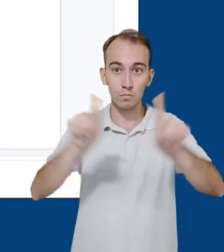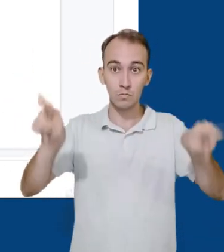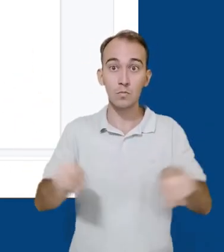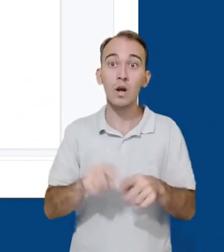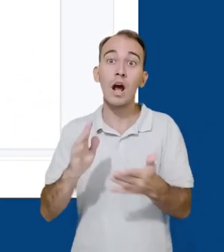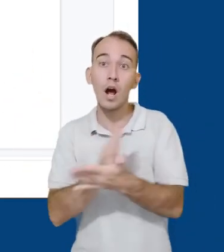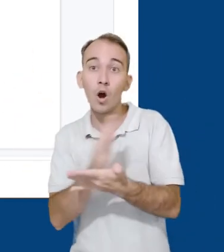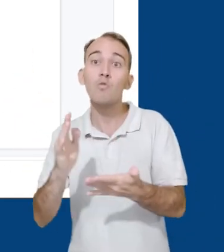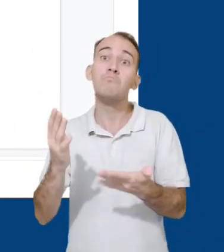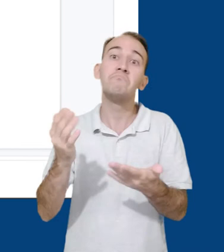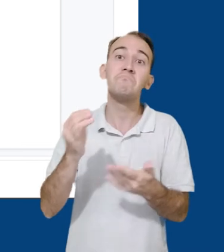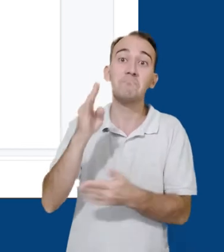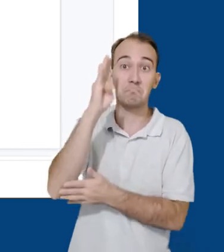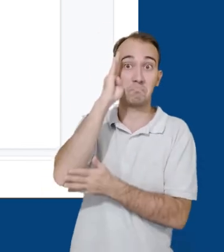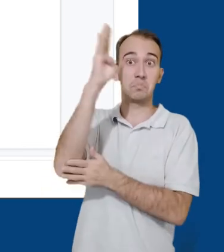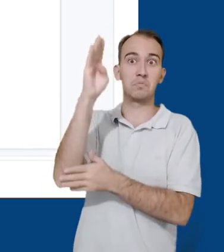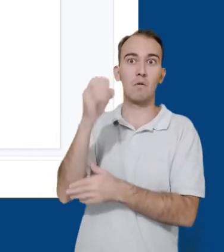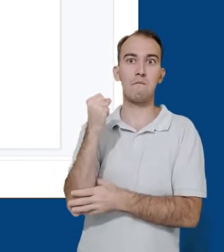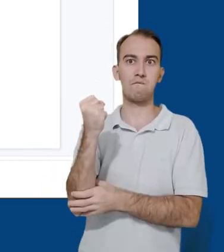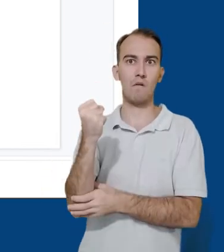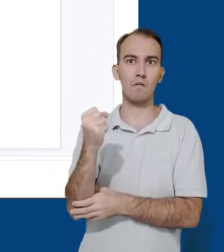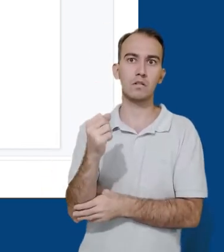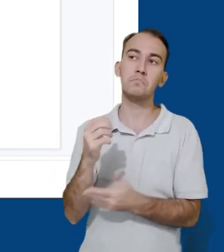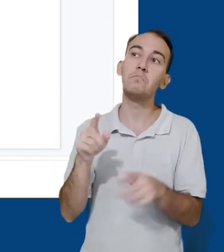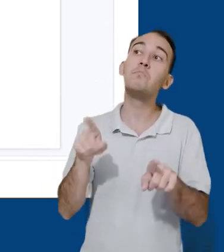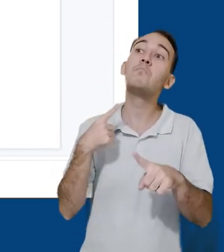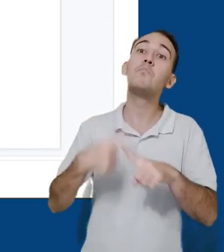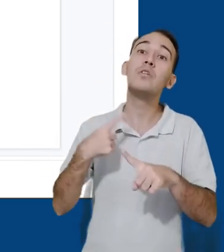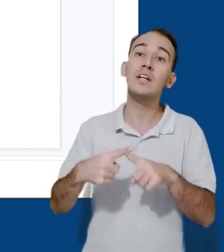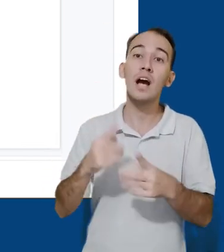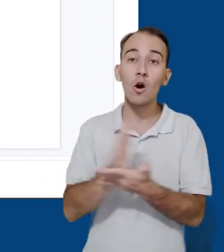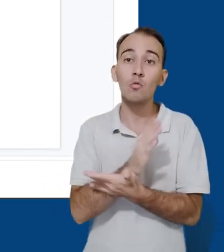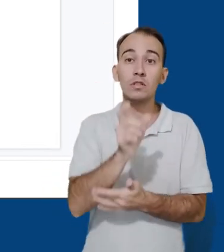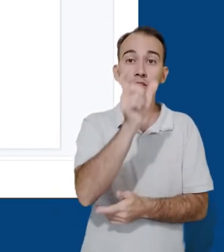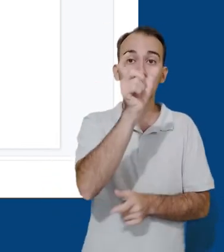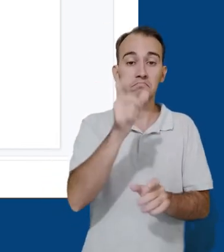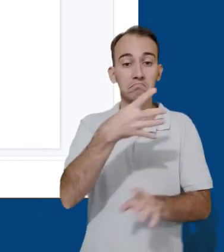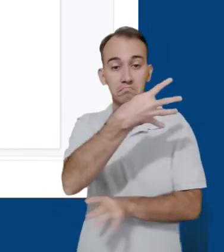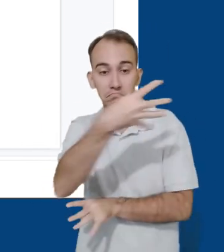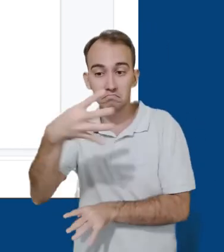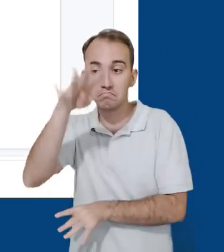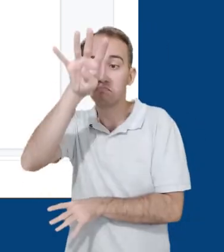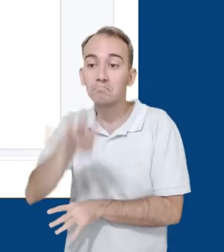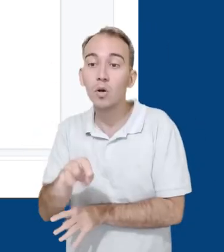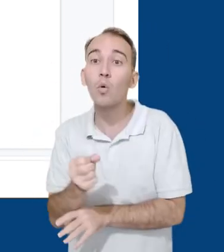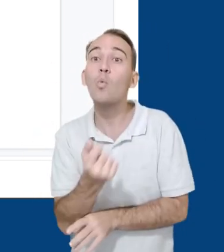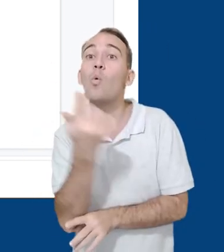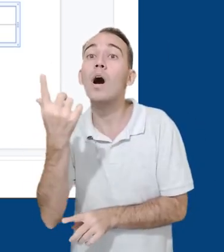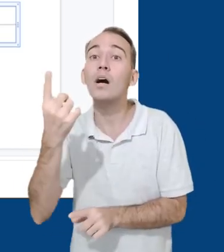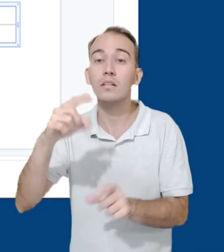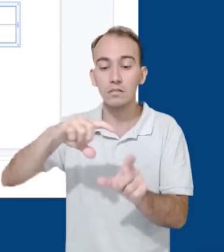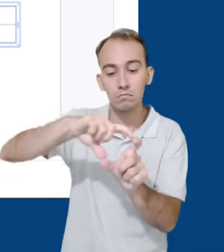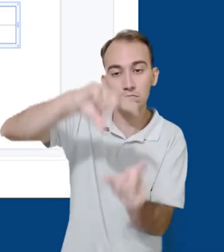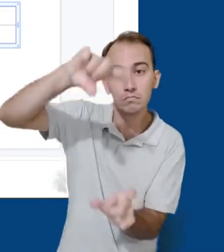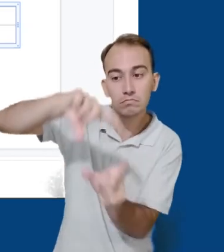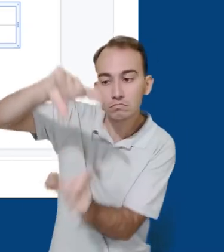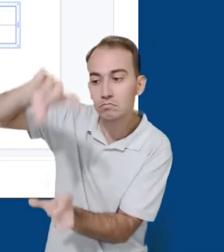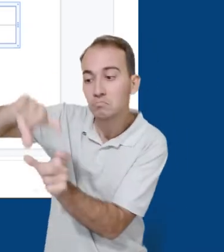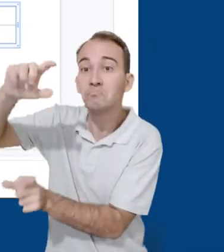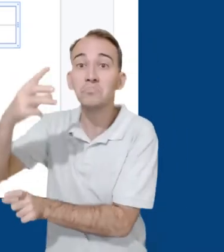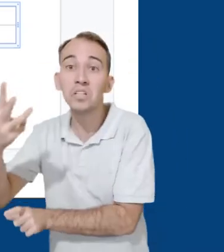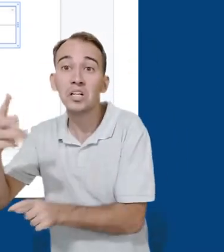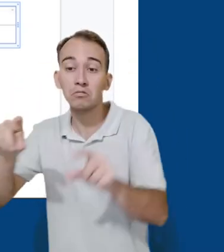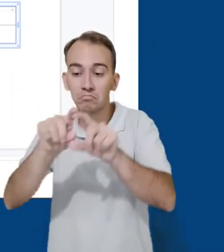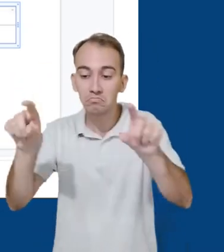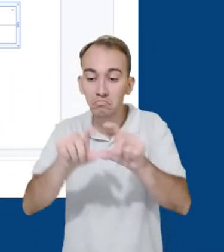arrastar o mouse sobre ela, alguns quadrados se destacam. Isso indica a quantidade de divisões que nossa tabela terá. Ao criar uma,